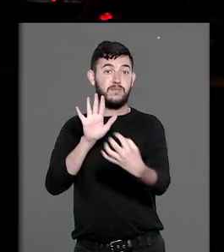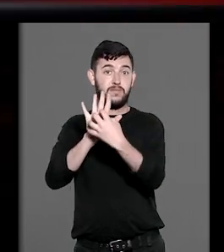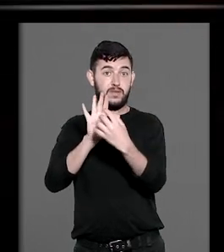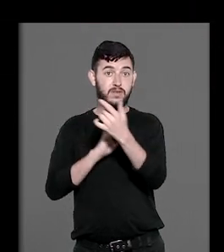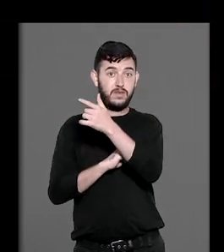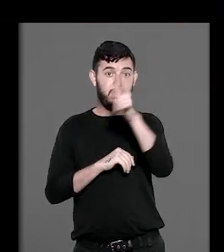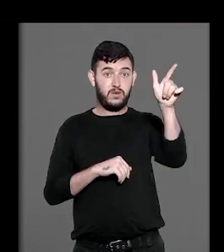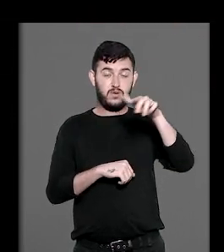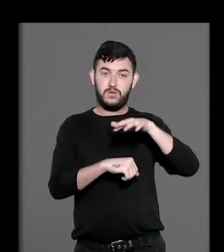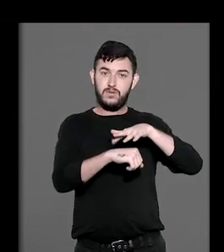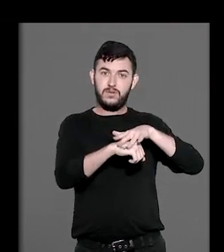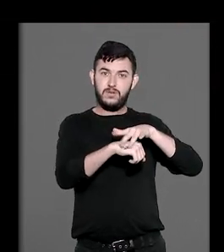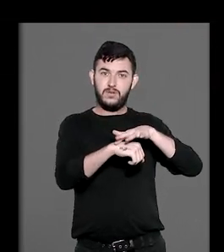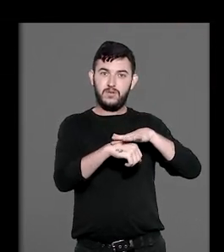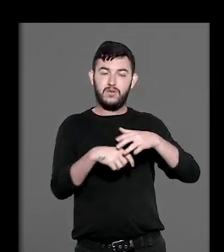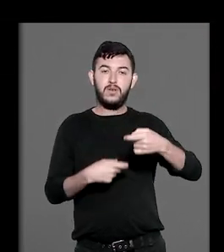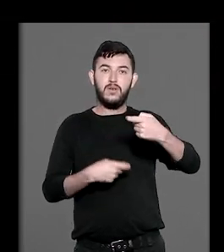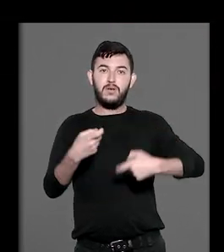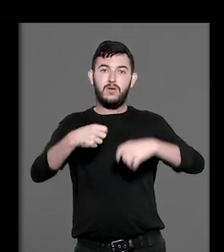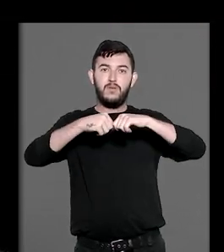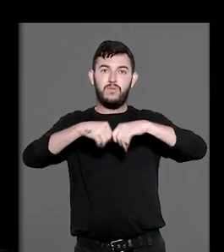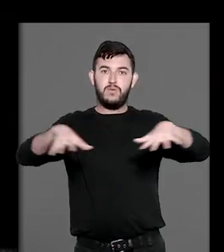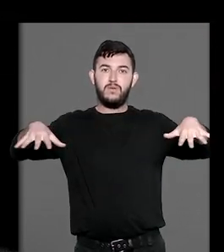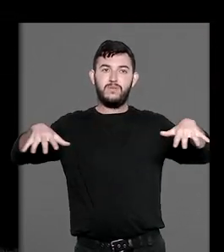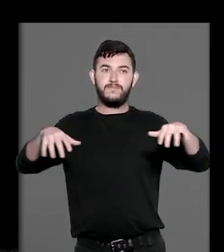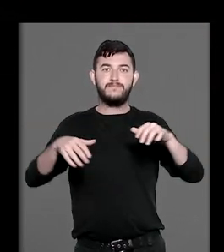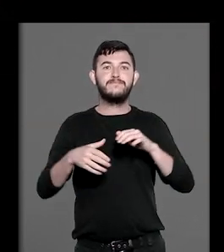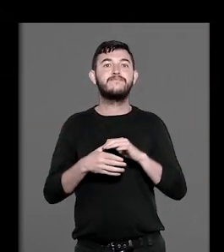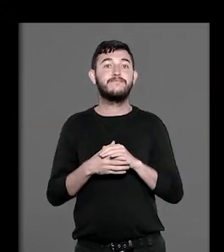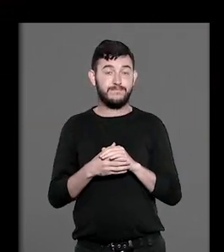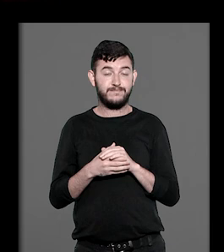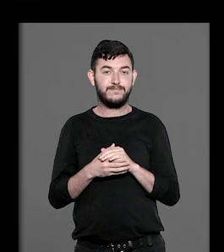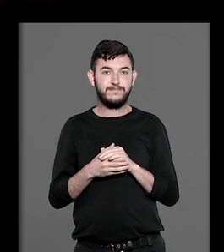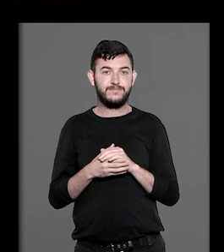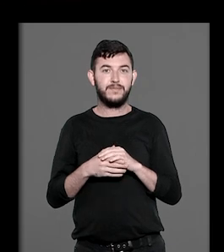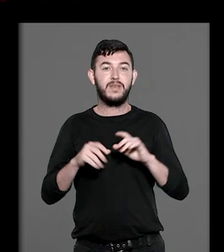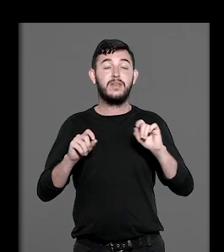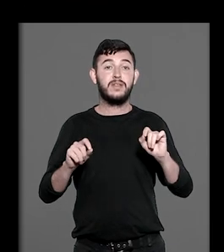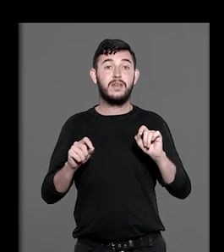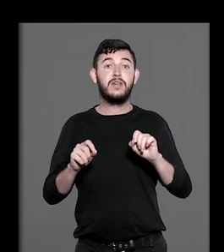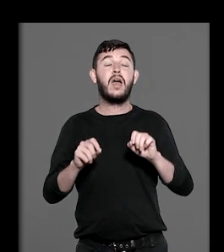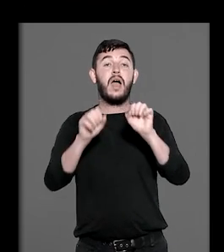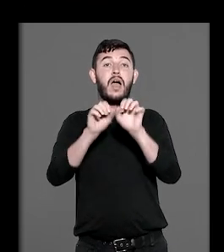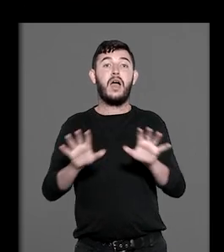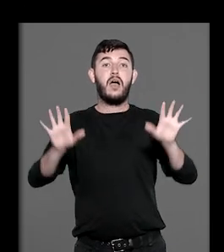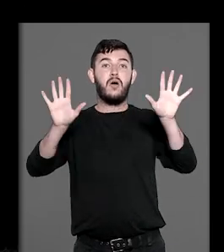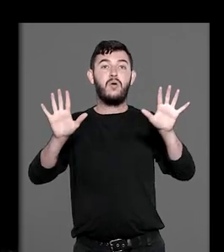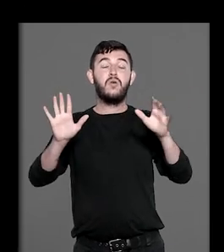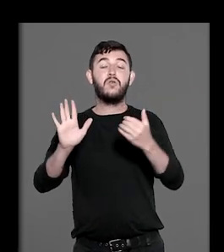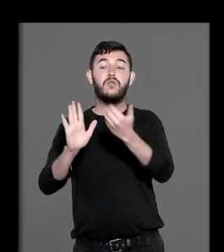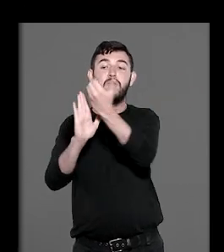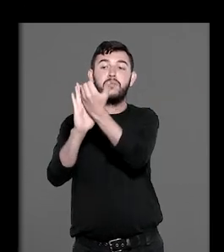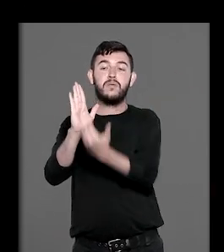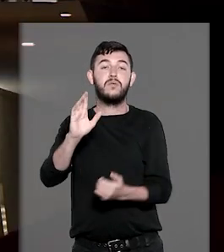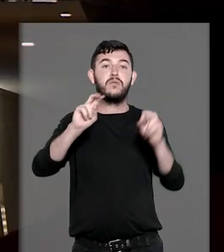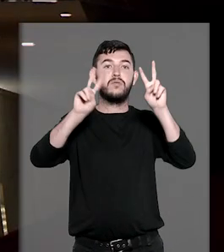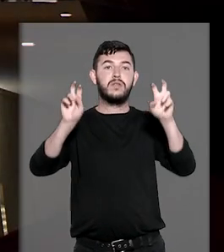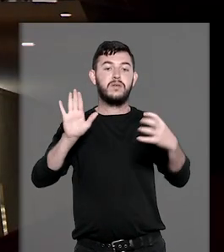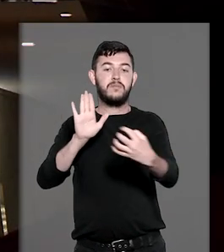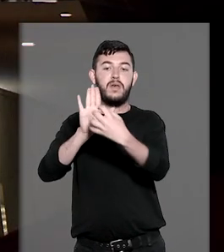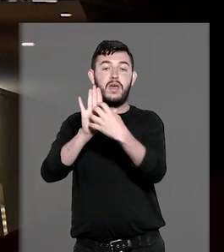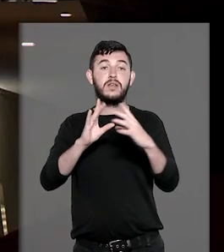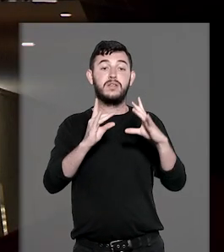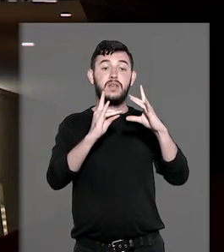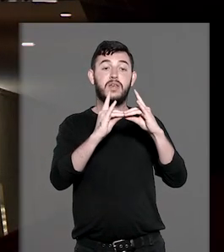e outras infecções sexualmente transmissíveis. Segundo o Programa das Nações Unidas sobre AIDS e HIV,